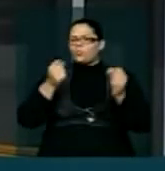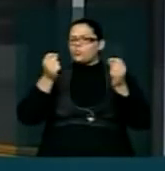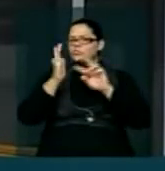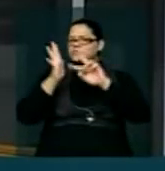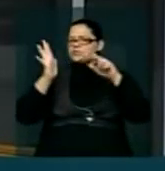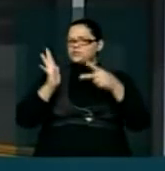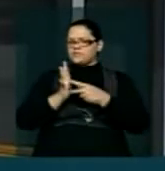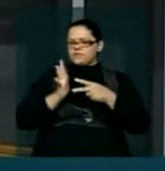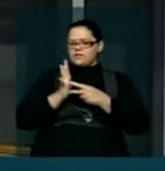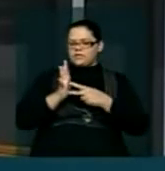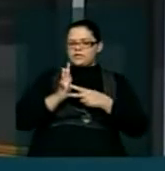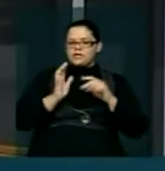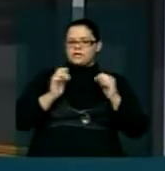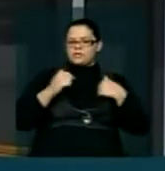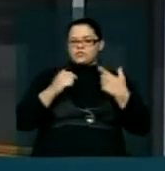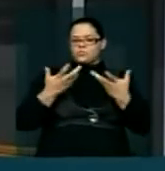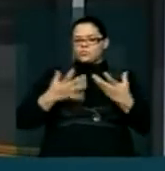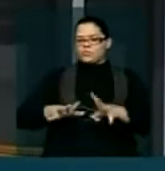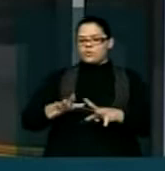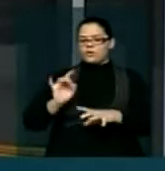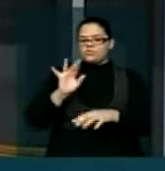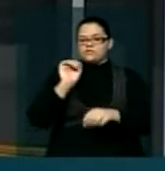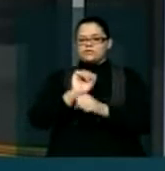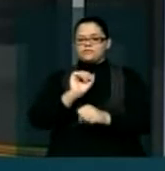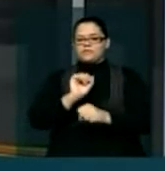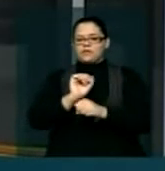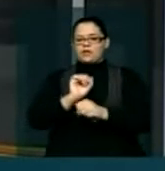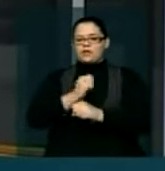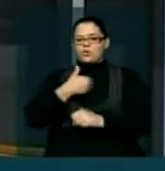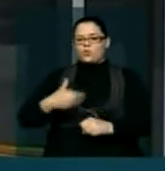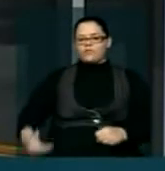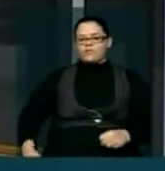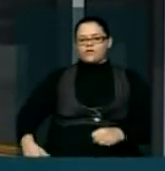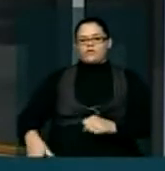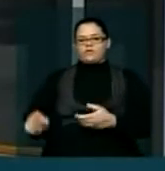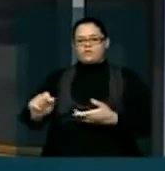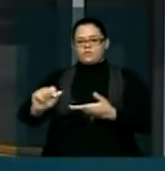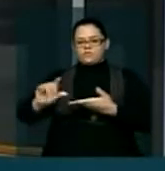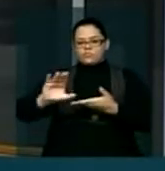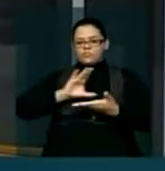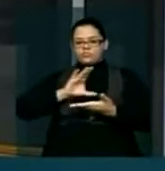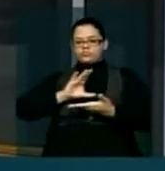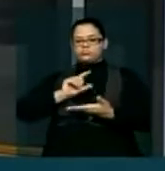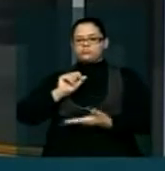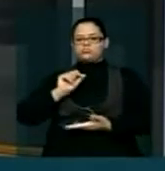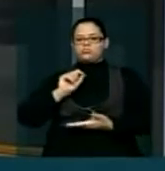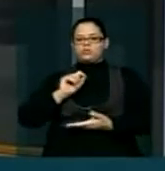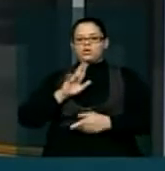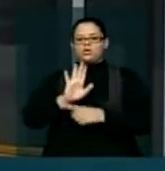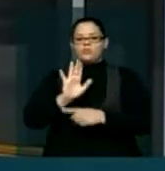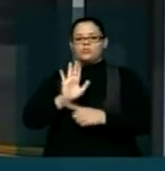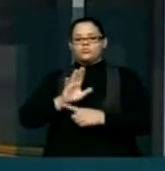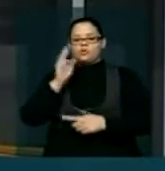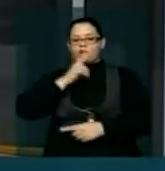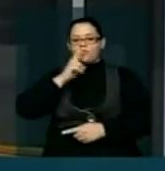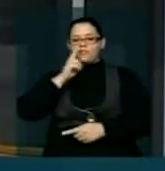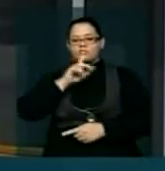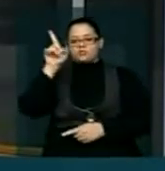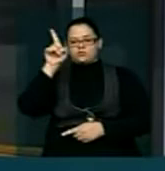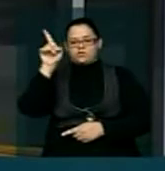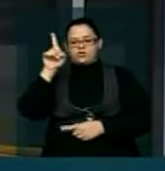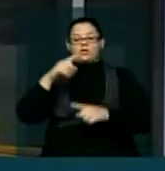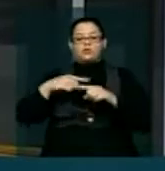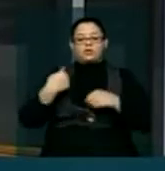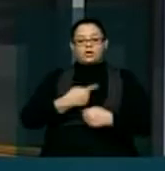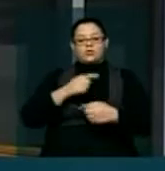os recursos do poder central, ao invés de aguardar que Brasília nos envie os tão esperados recursos emergenciais, nós